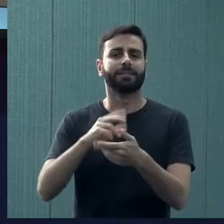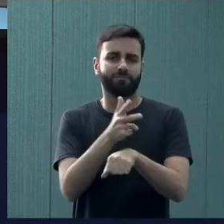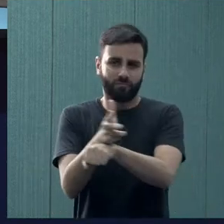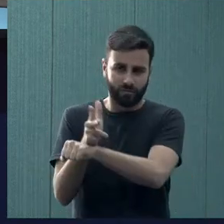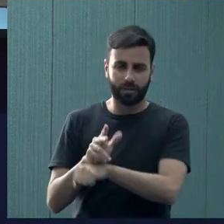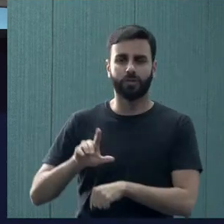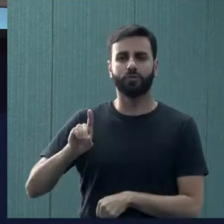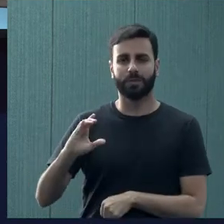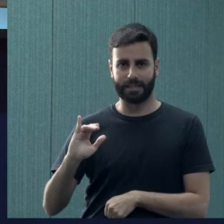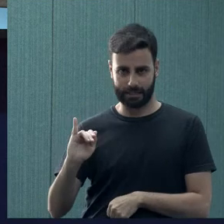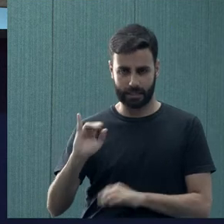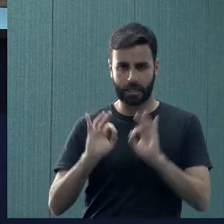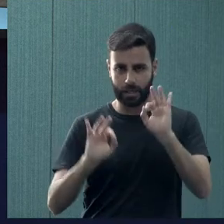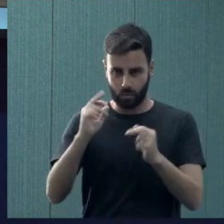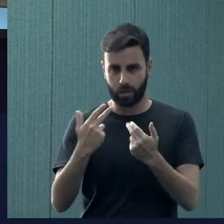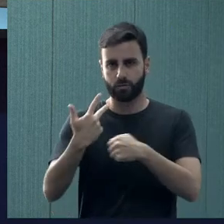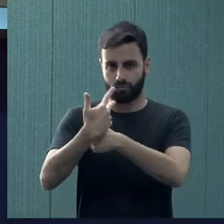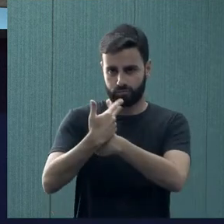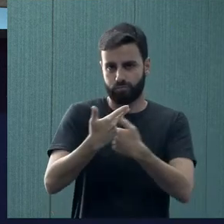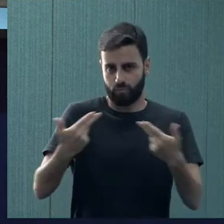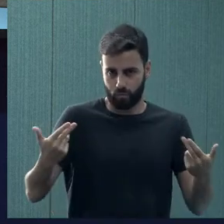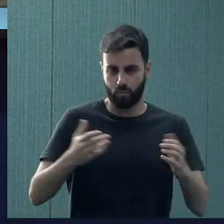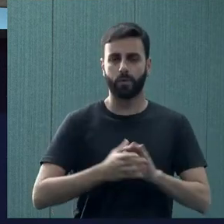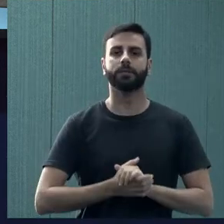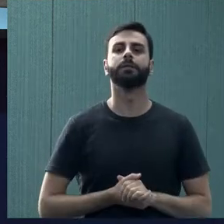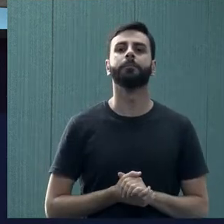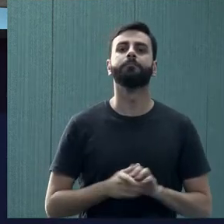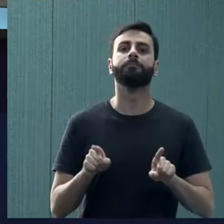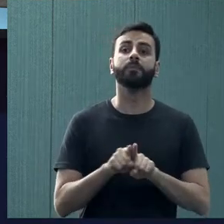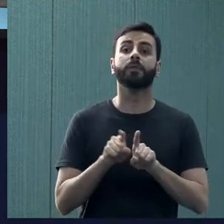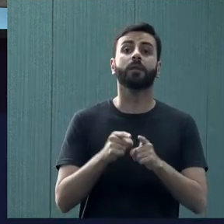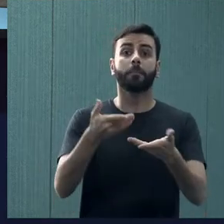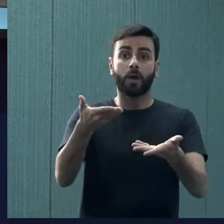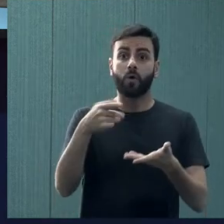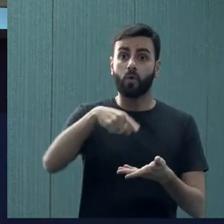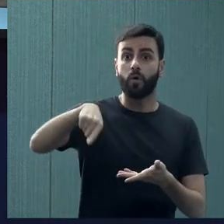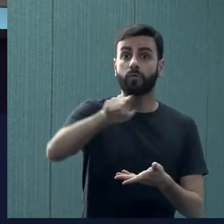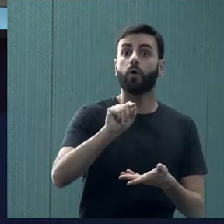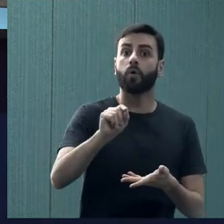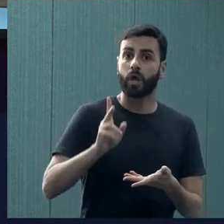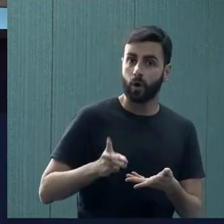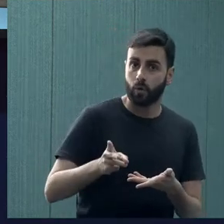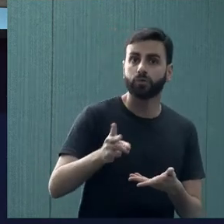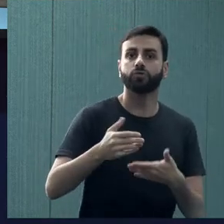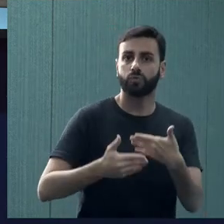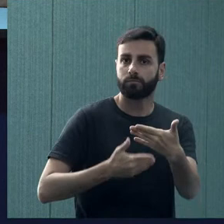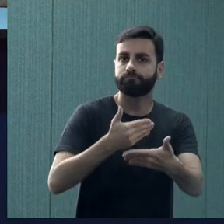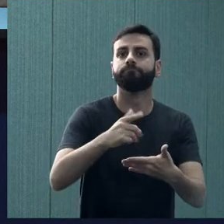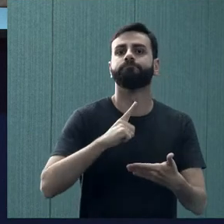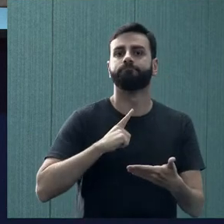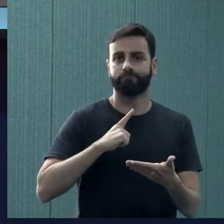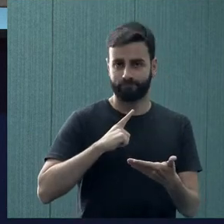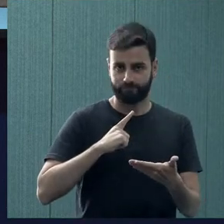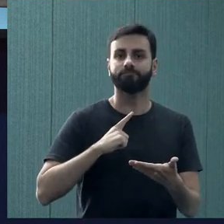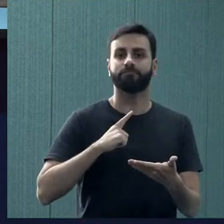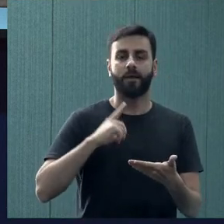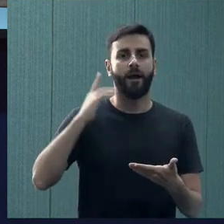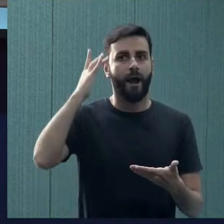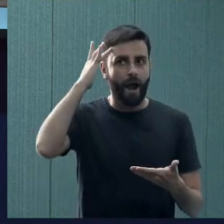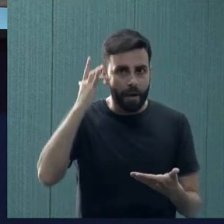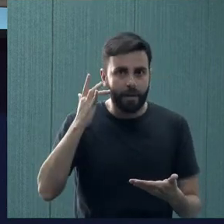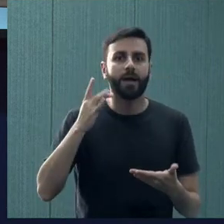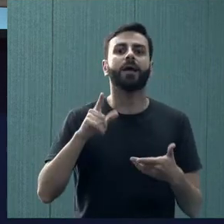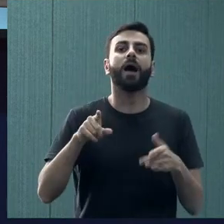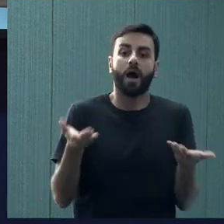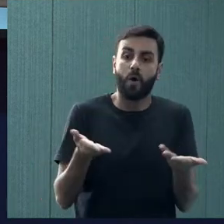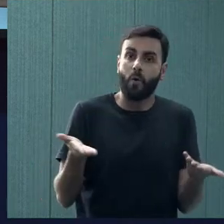desse evento, toda a organização, e convidá-los a continuar participando das atividades. Sigam